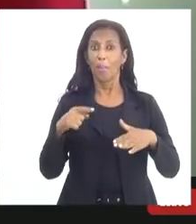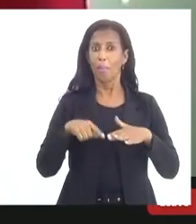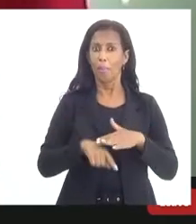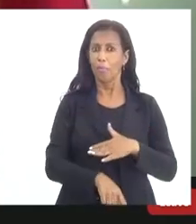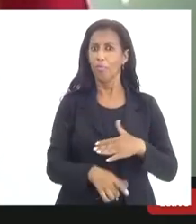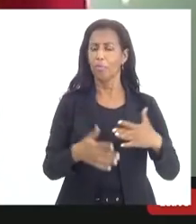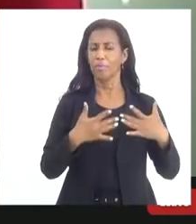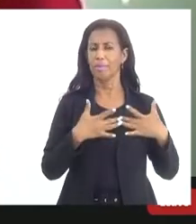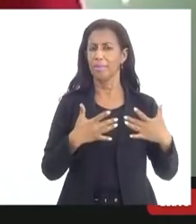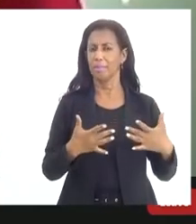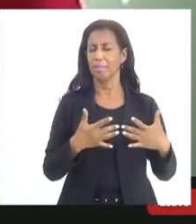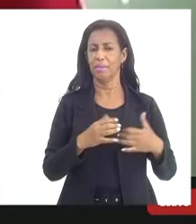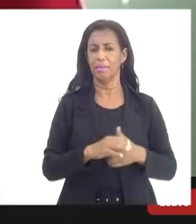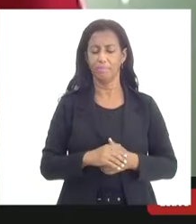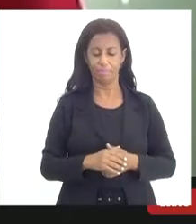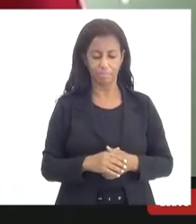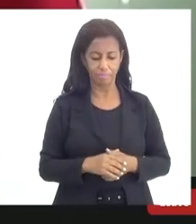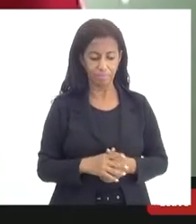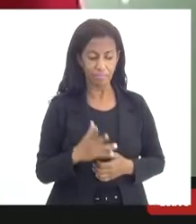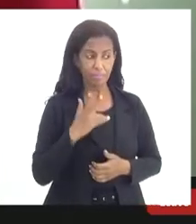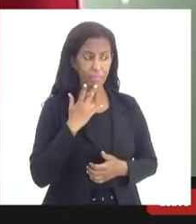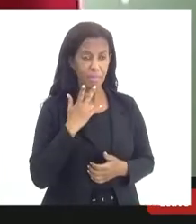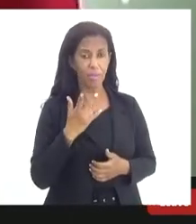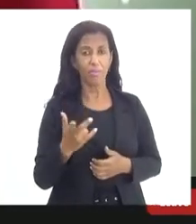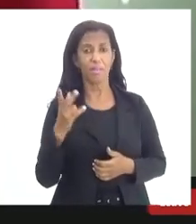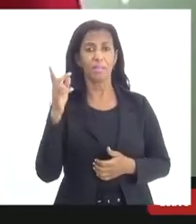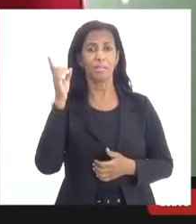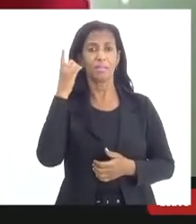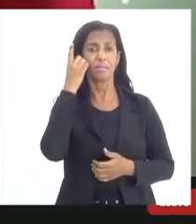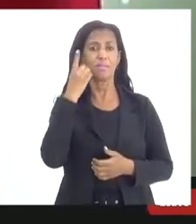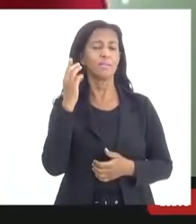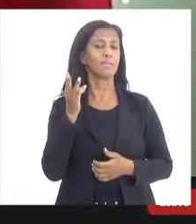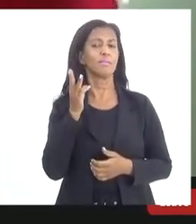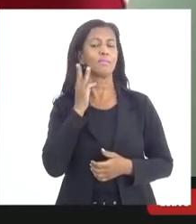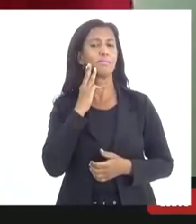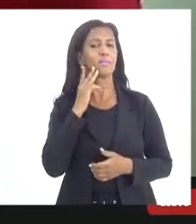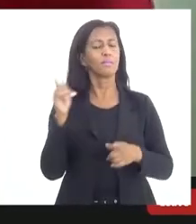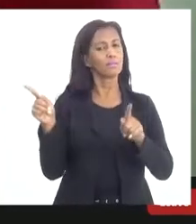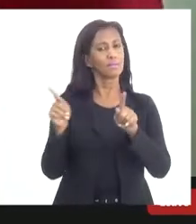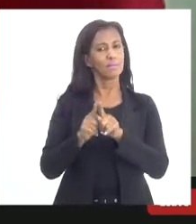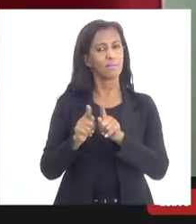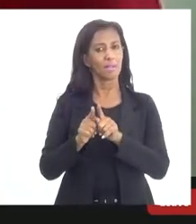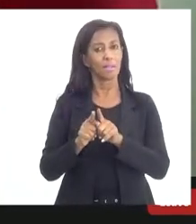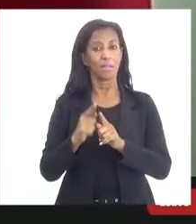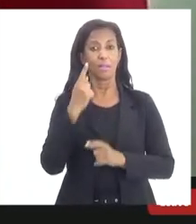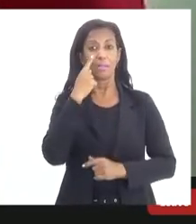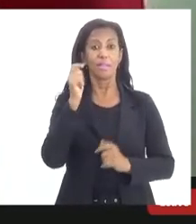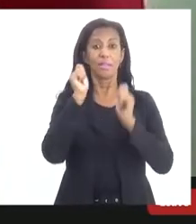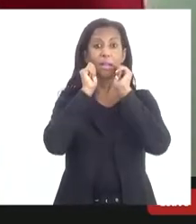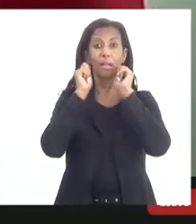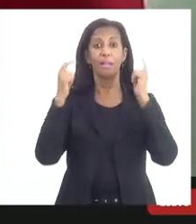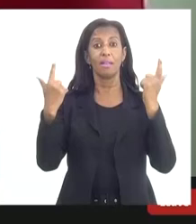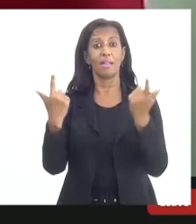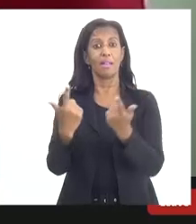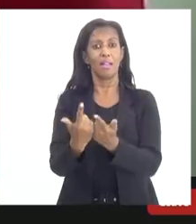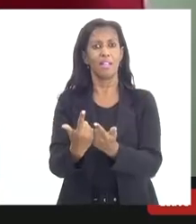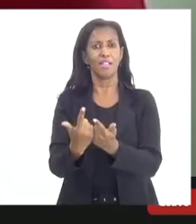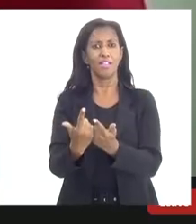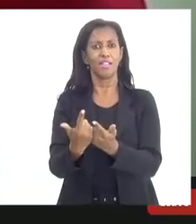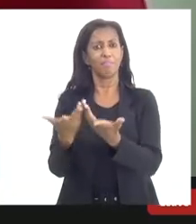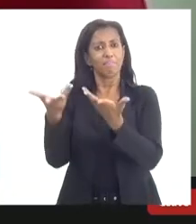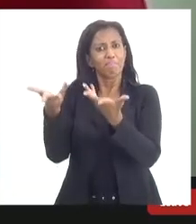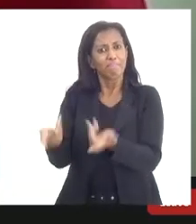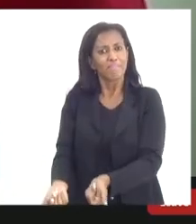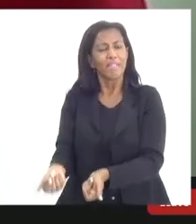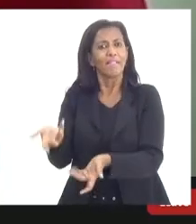falar com o deputado Valdeck Carneiro para a gente tentar ver esse alerje não topa uma